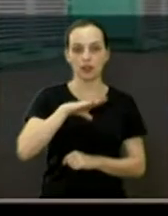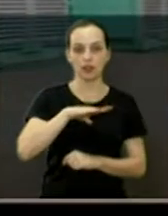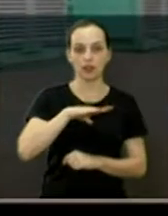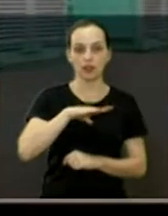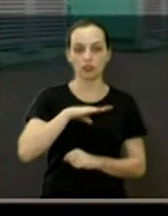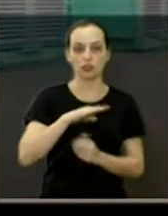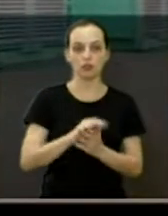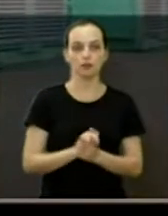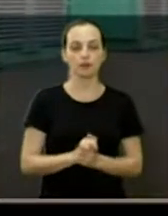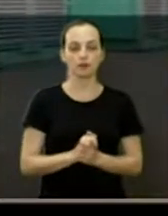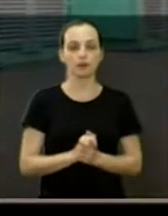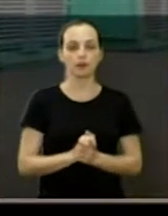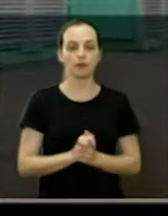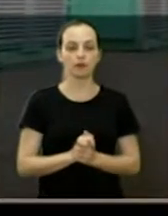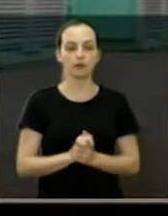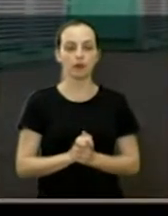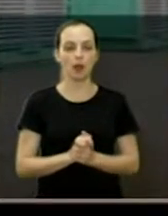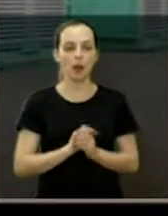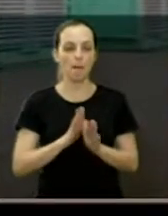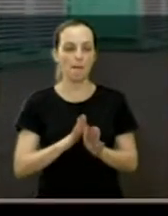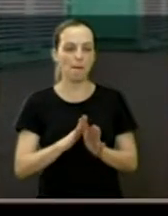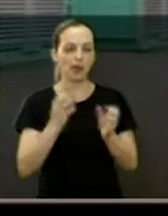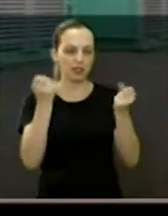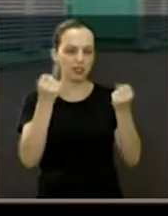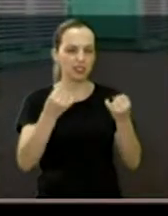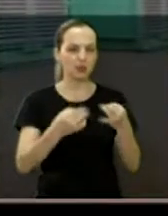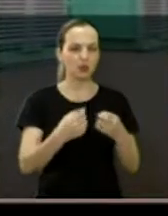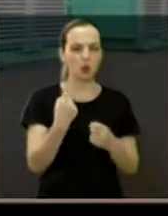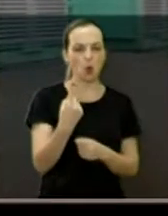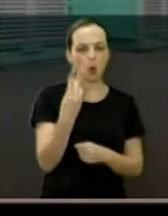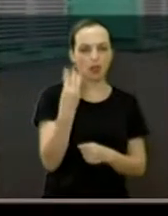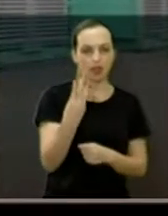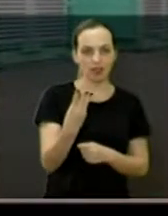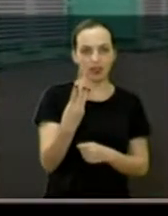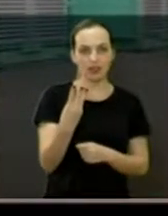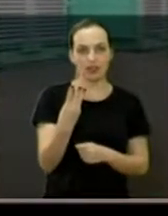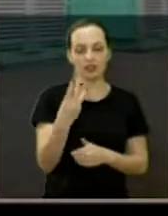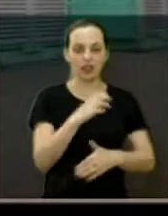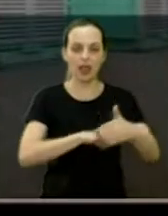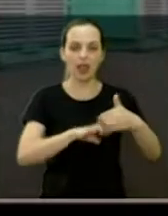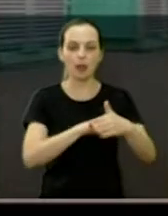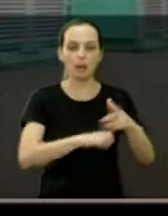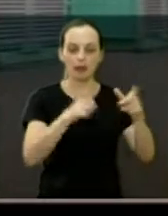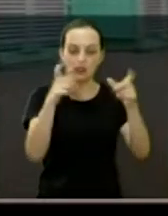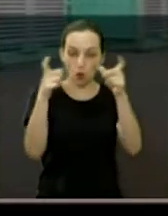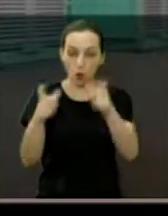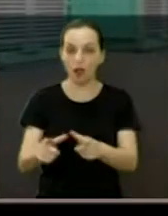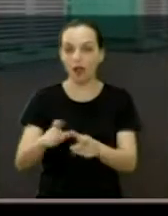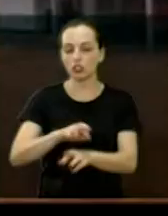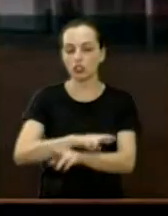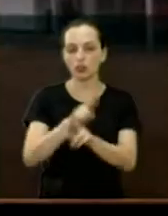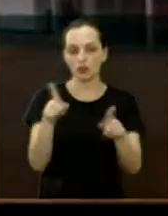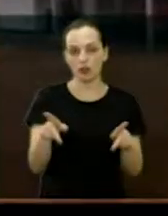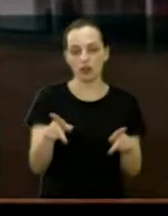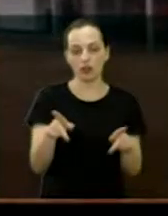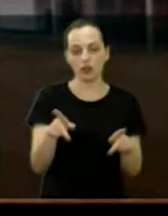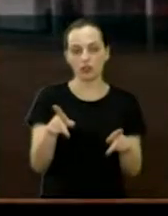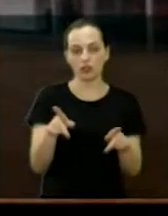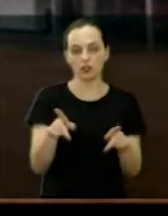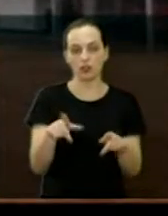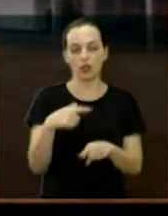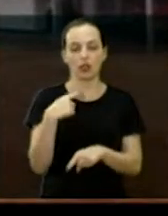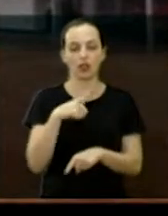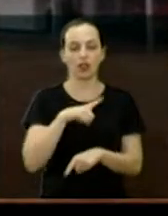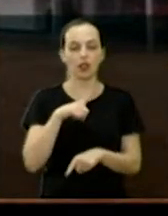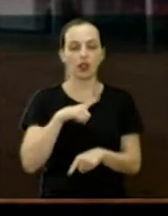mas parece que ele falou 13, porque essa mesma firma colocou em outros locais também, e parece que houve uma